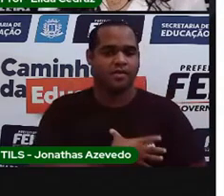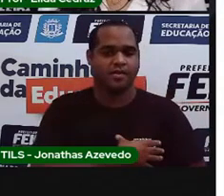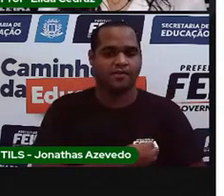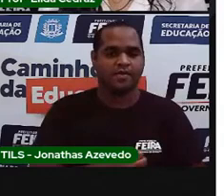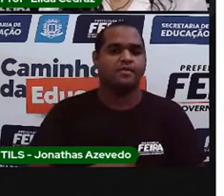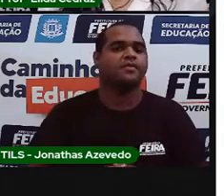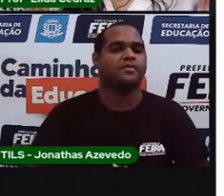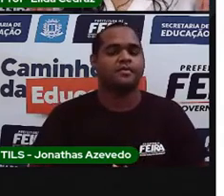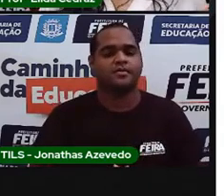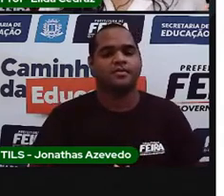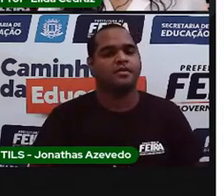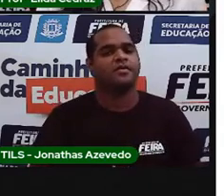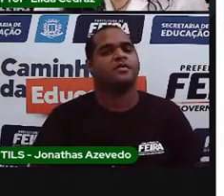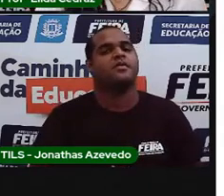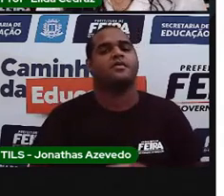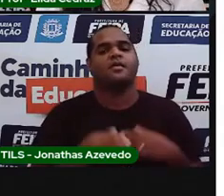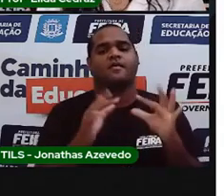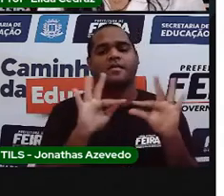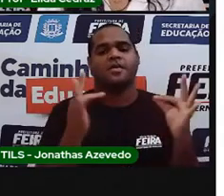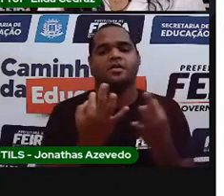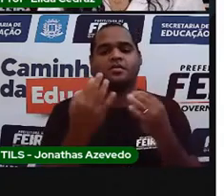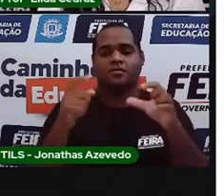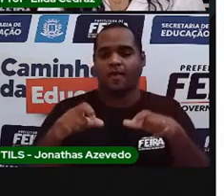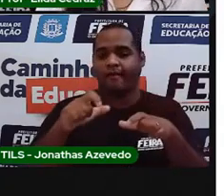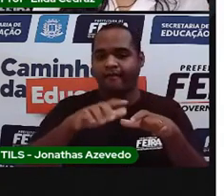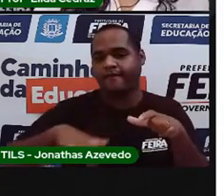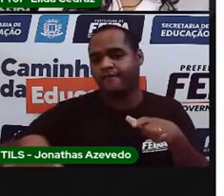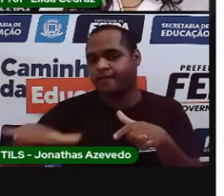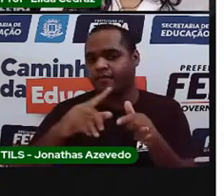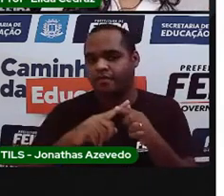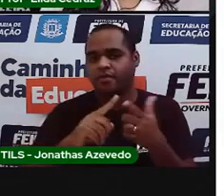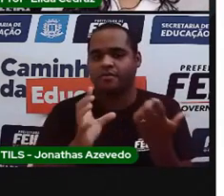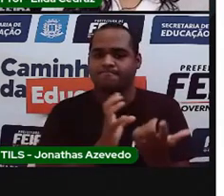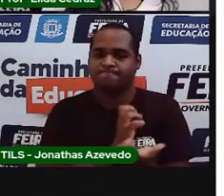Família é o lugar onde o amor reina.